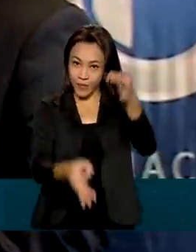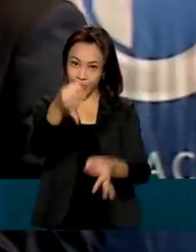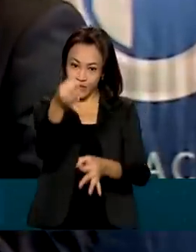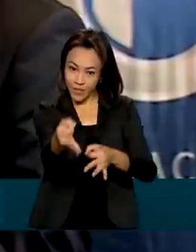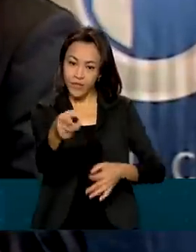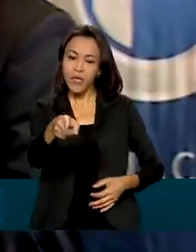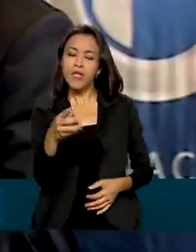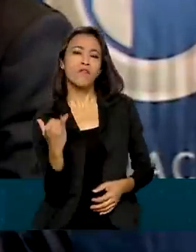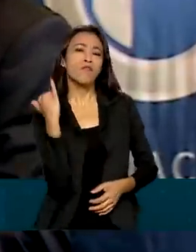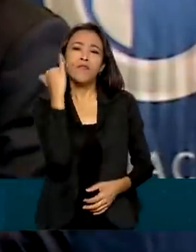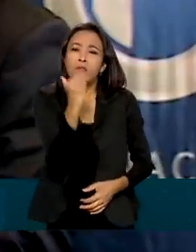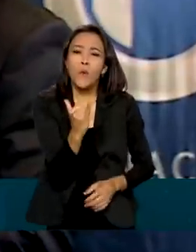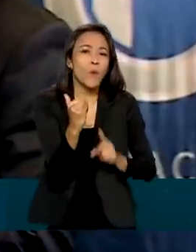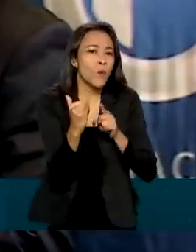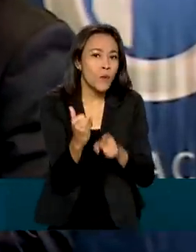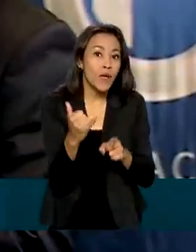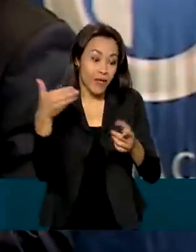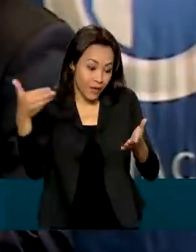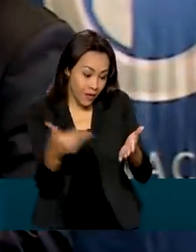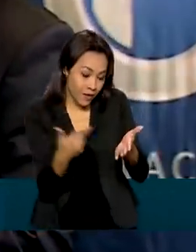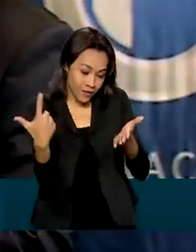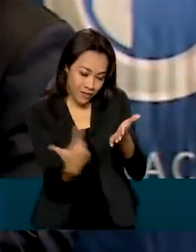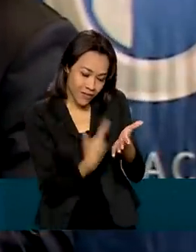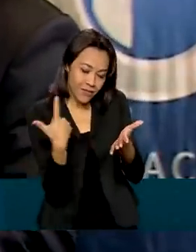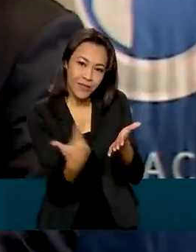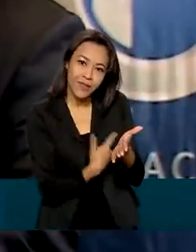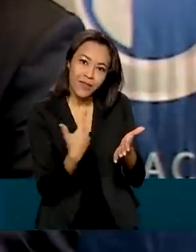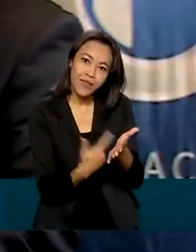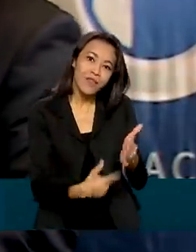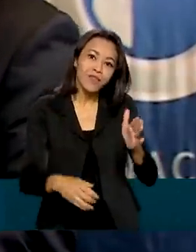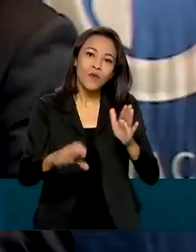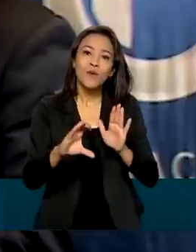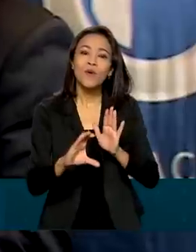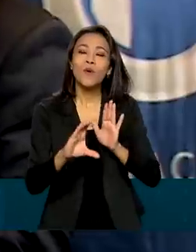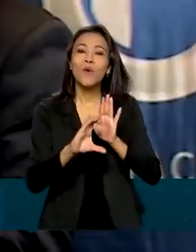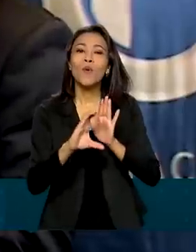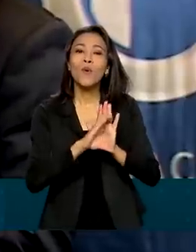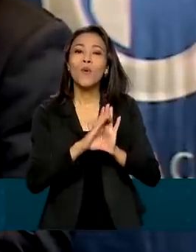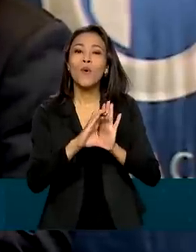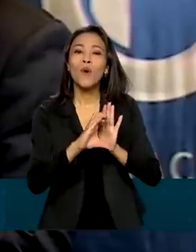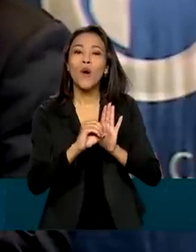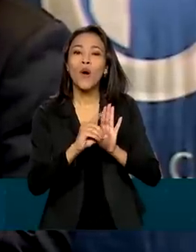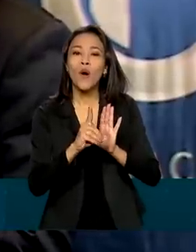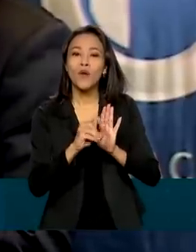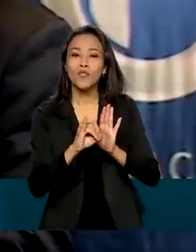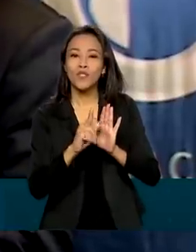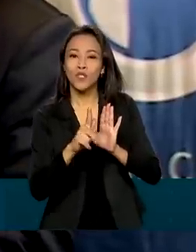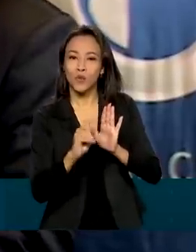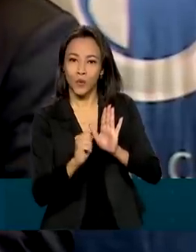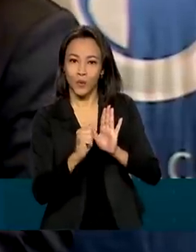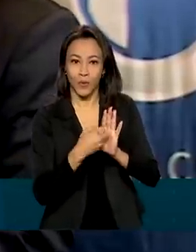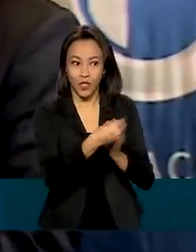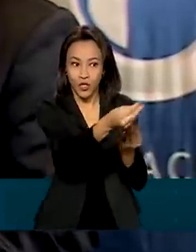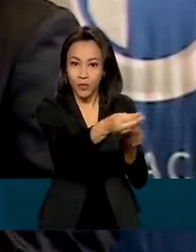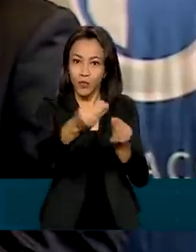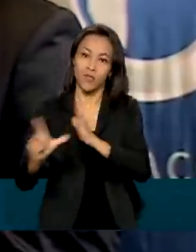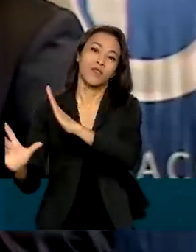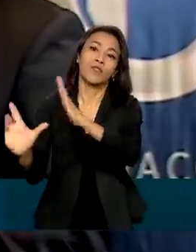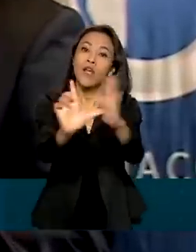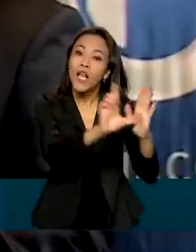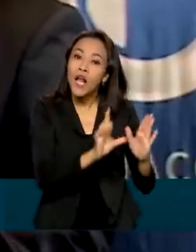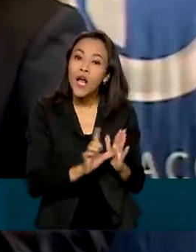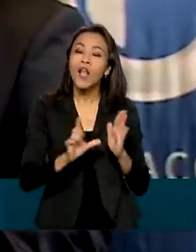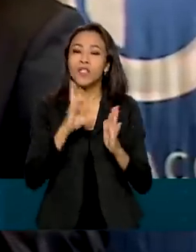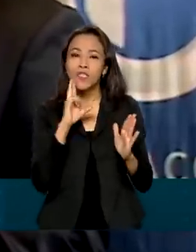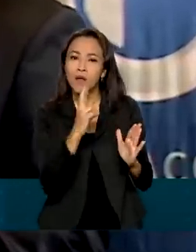destacou como a presença deste livro, o Código de Defesa do Consumidor, nos estabelecimentos, foi determinante